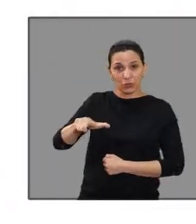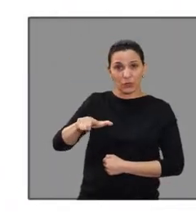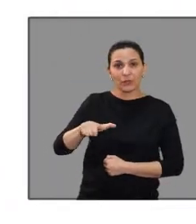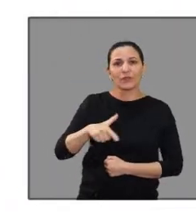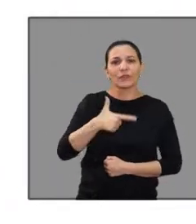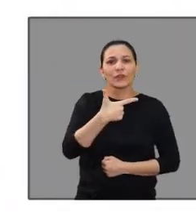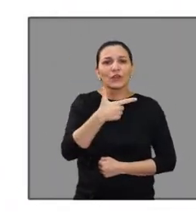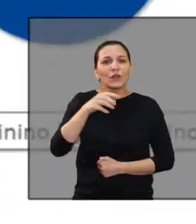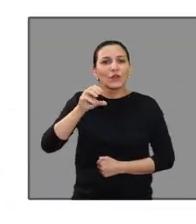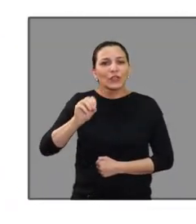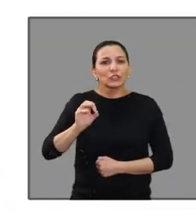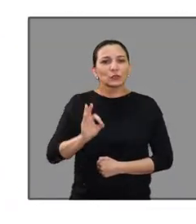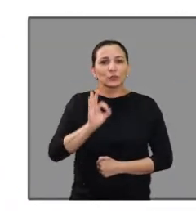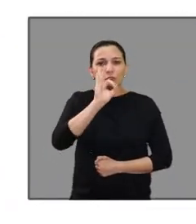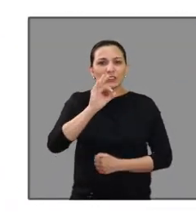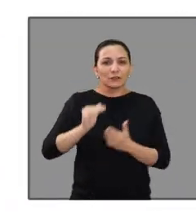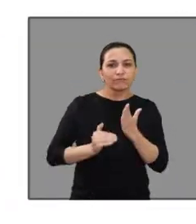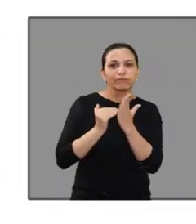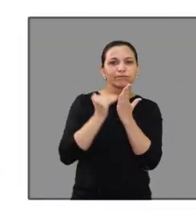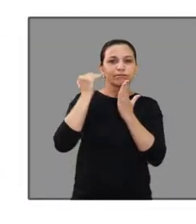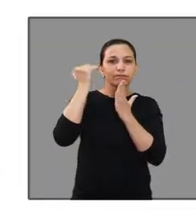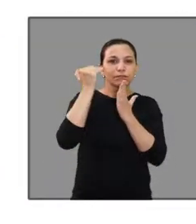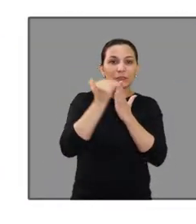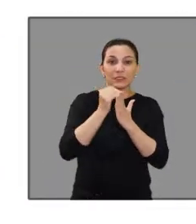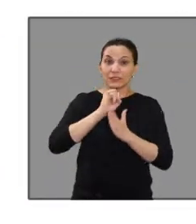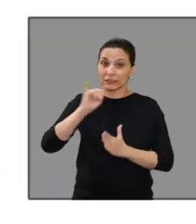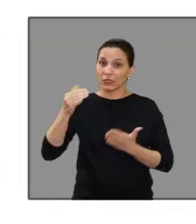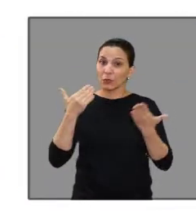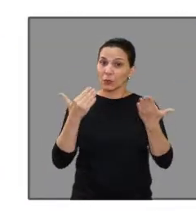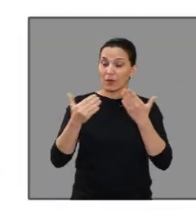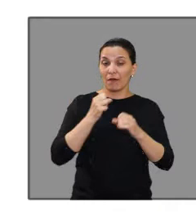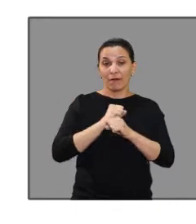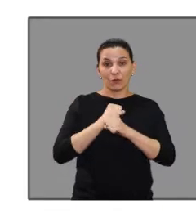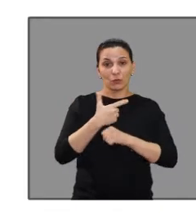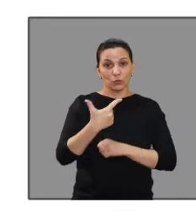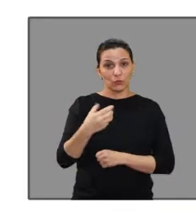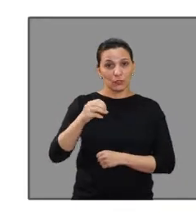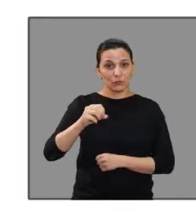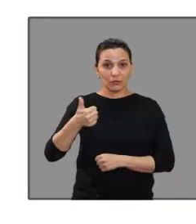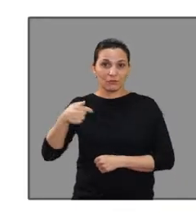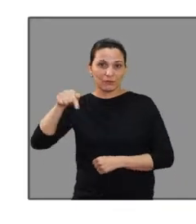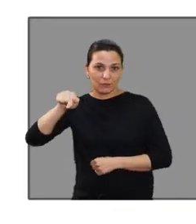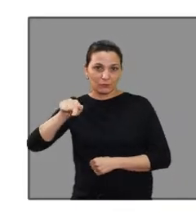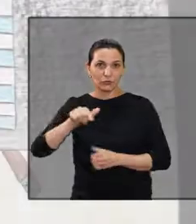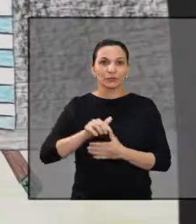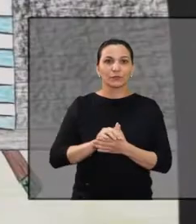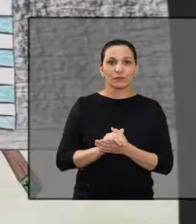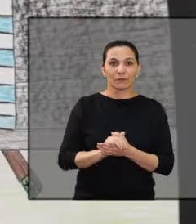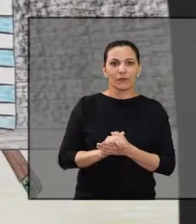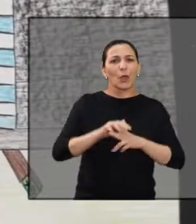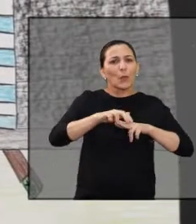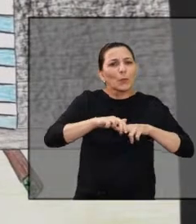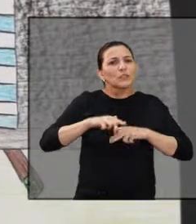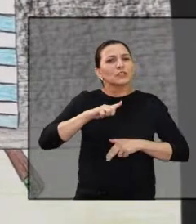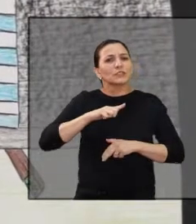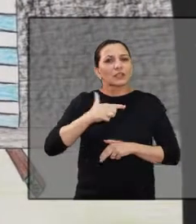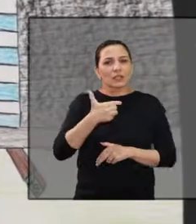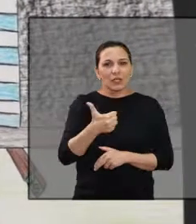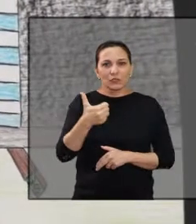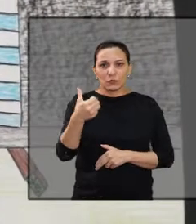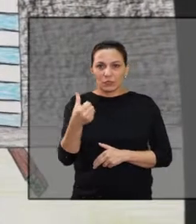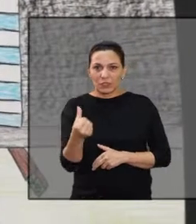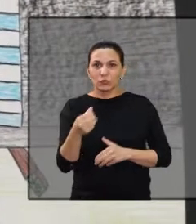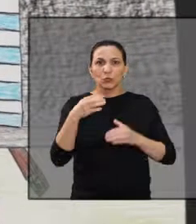sexo masculino. Um aumento de mais de 20% em relação ao mesmo período do ano passado. Na busca por um